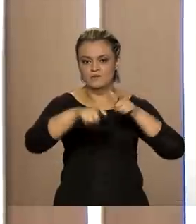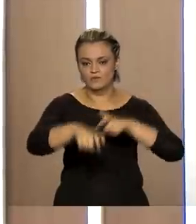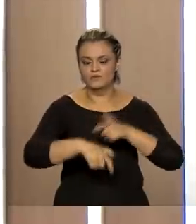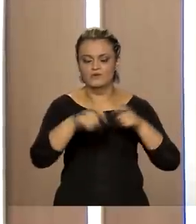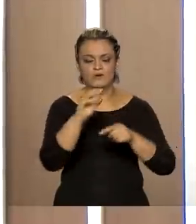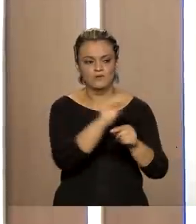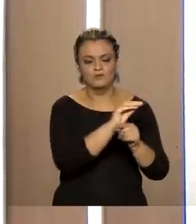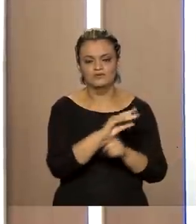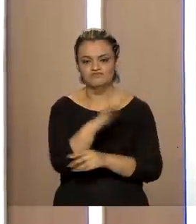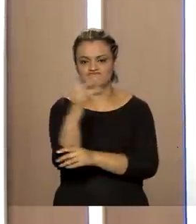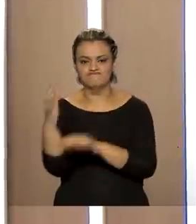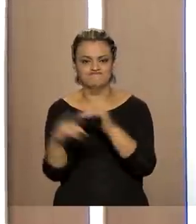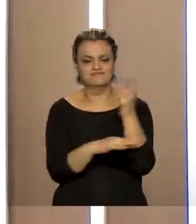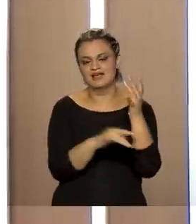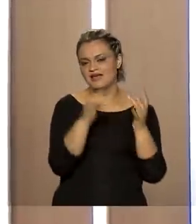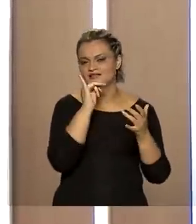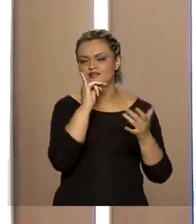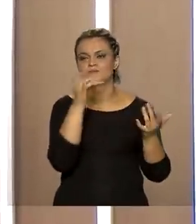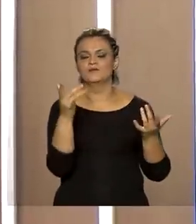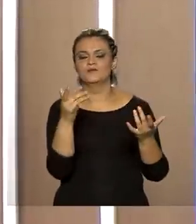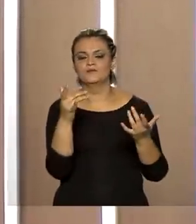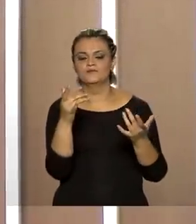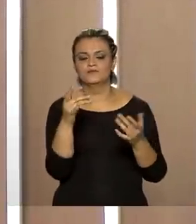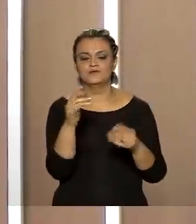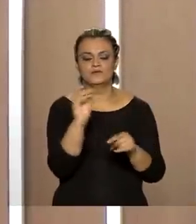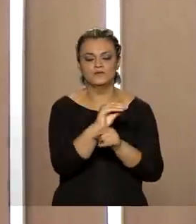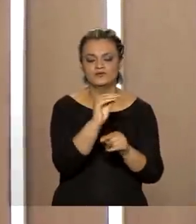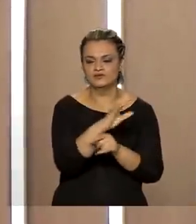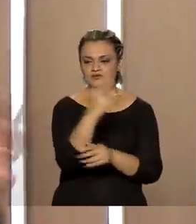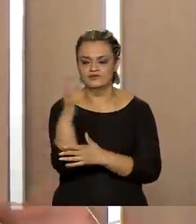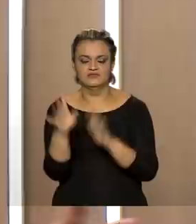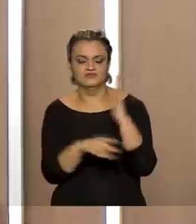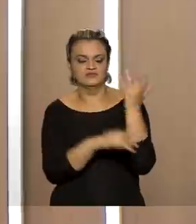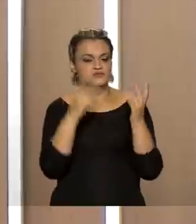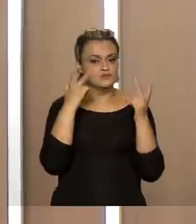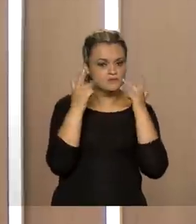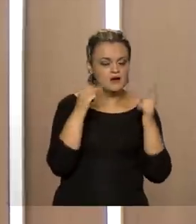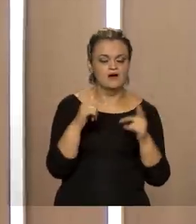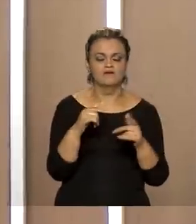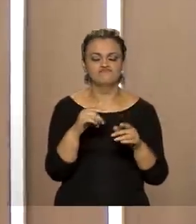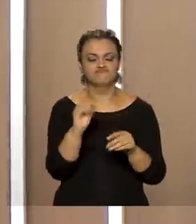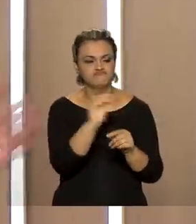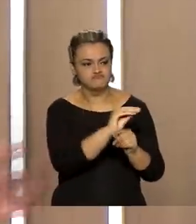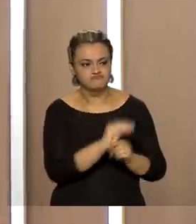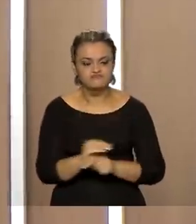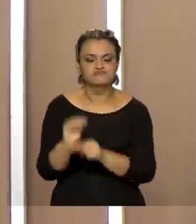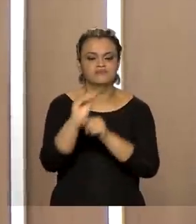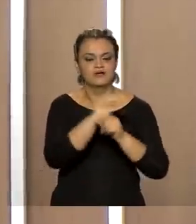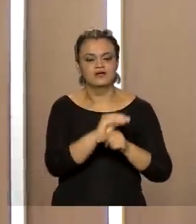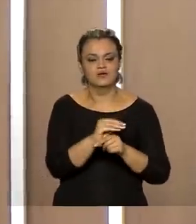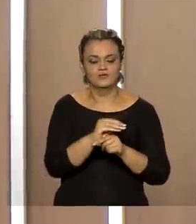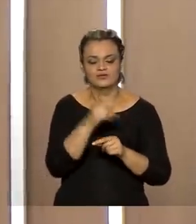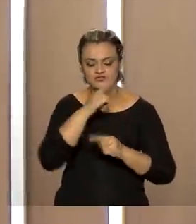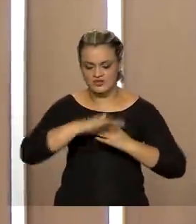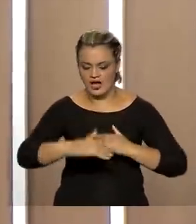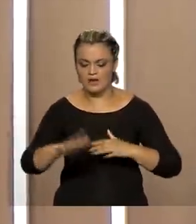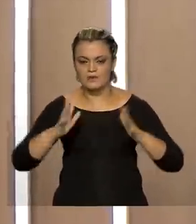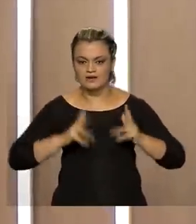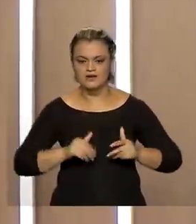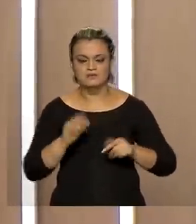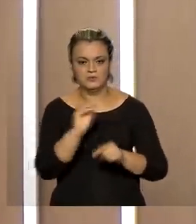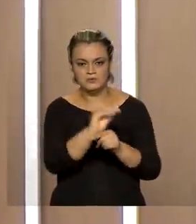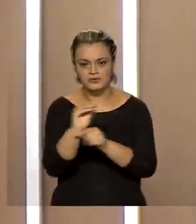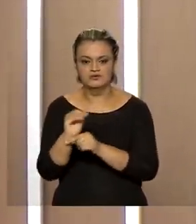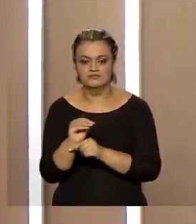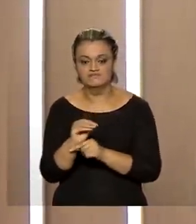que eles prestam, entre os quais nós podemos citar a preservação da vegetação nativa, preservação das florestas, preservação das nascentes e por aí vai.